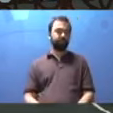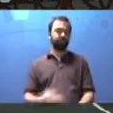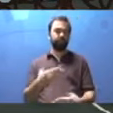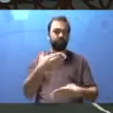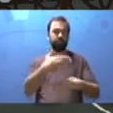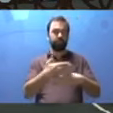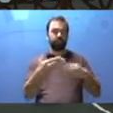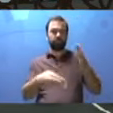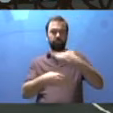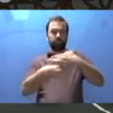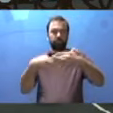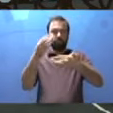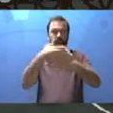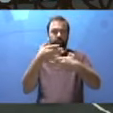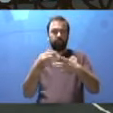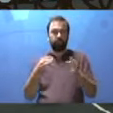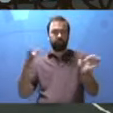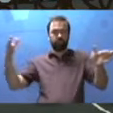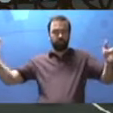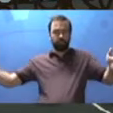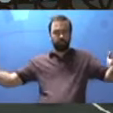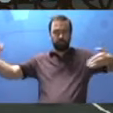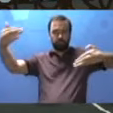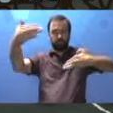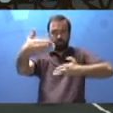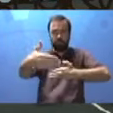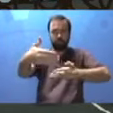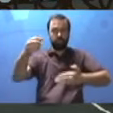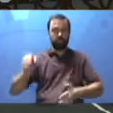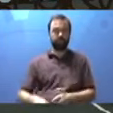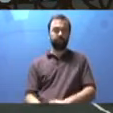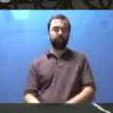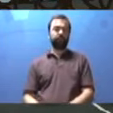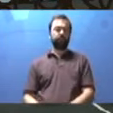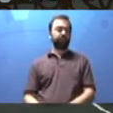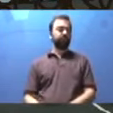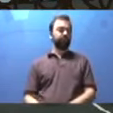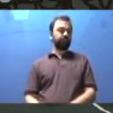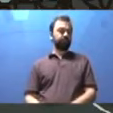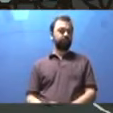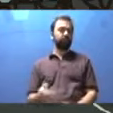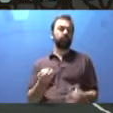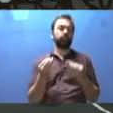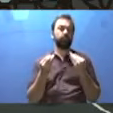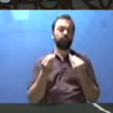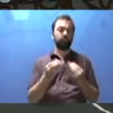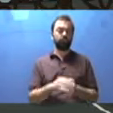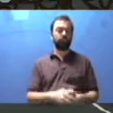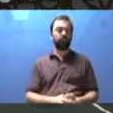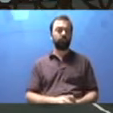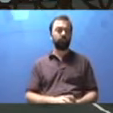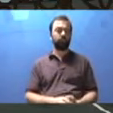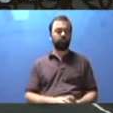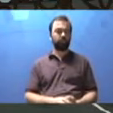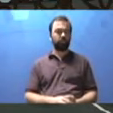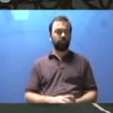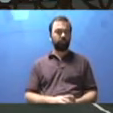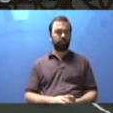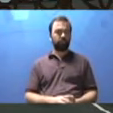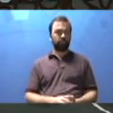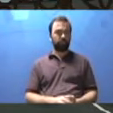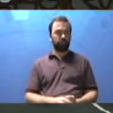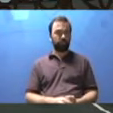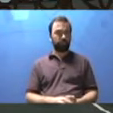E os muros externos. Aqui tem muro, né? Tem pintura, a limpeza e a